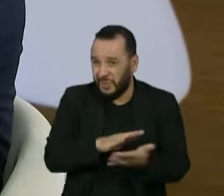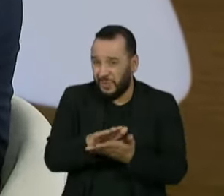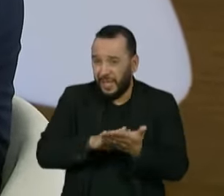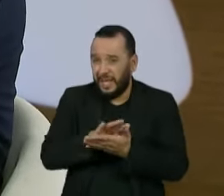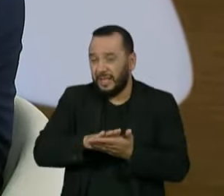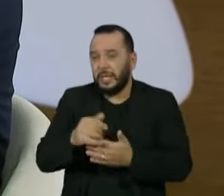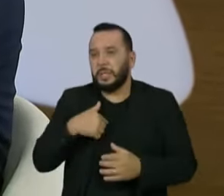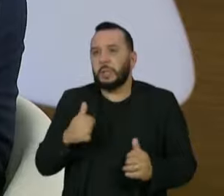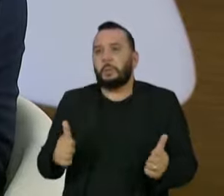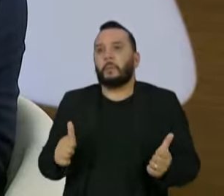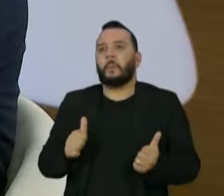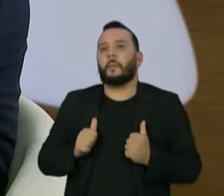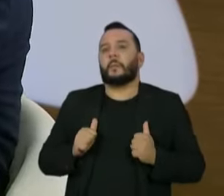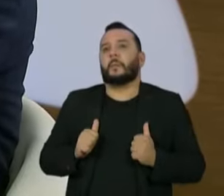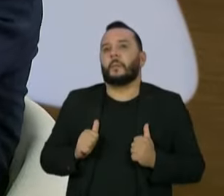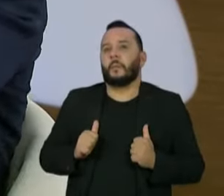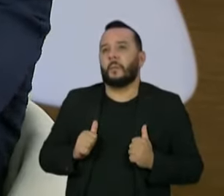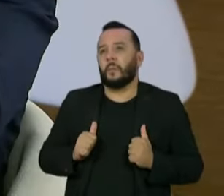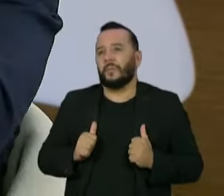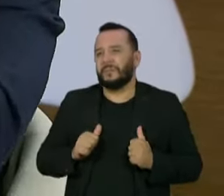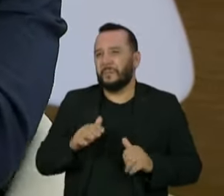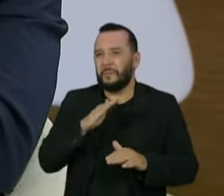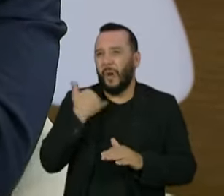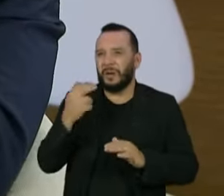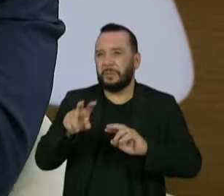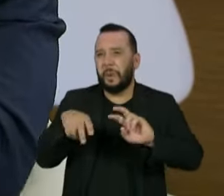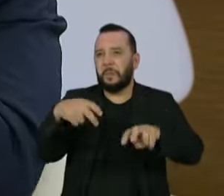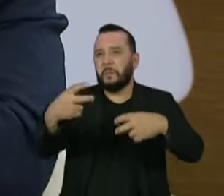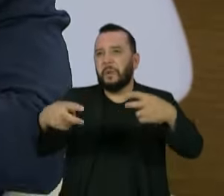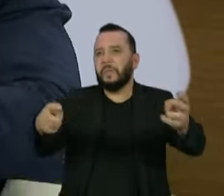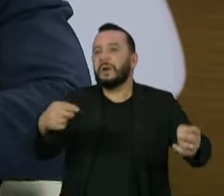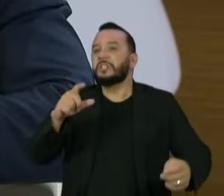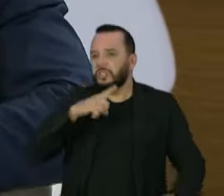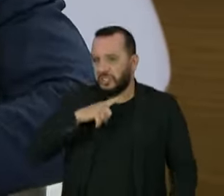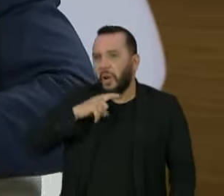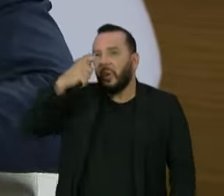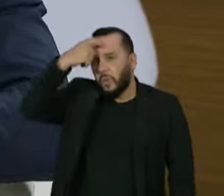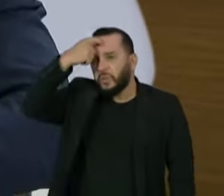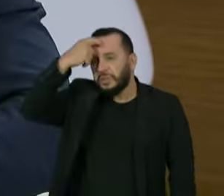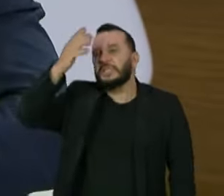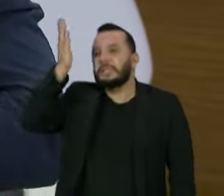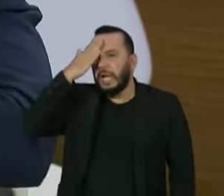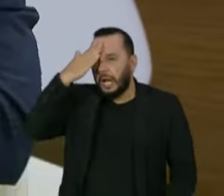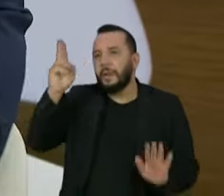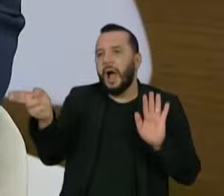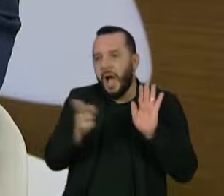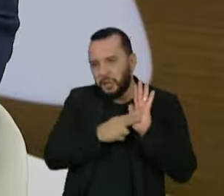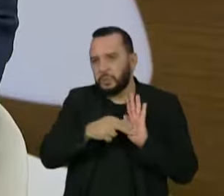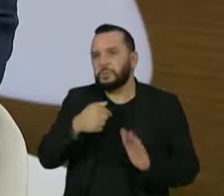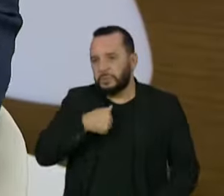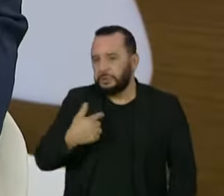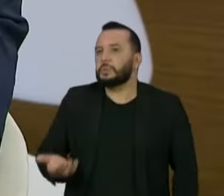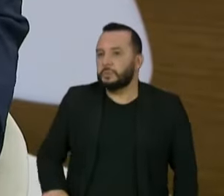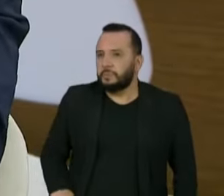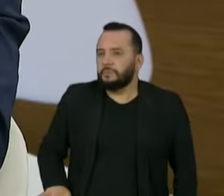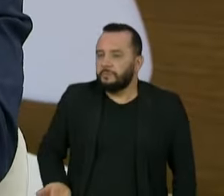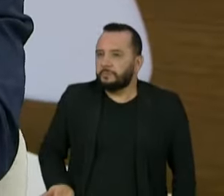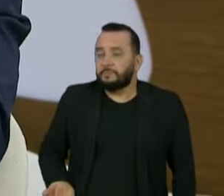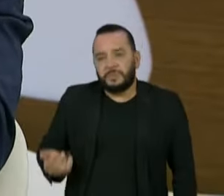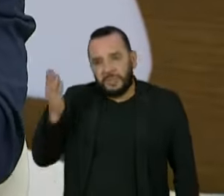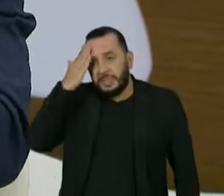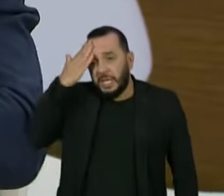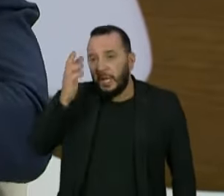da omissão dele é grave, ele agiu por dolo e ele tem nexo causal entre a omissão dele e o